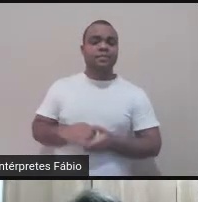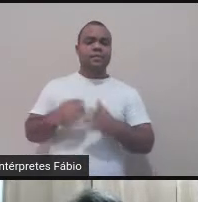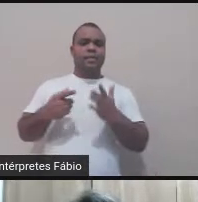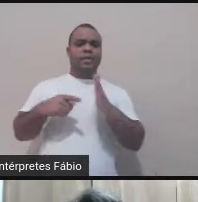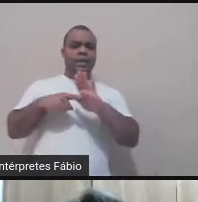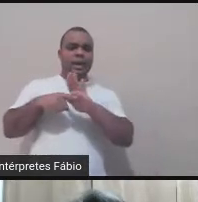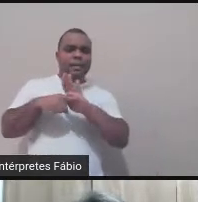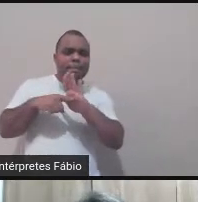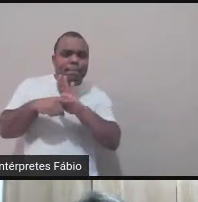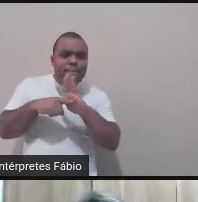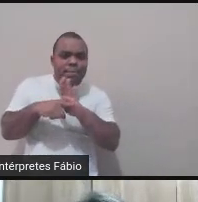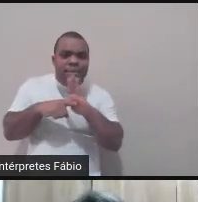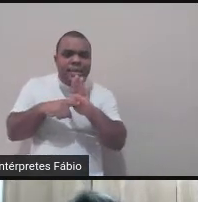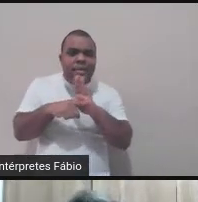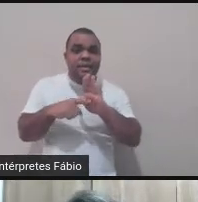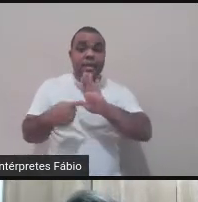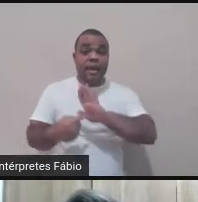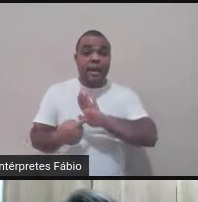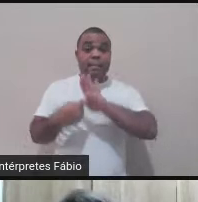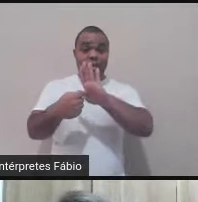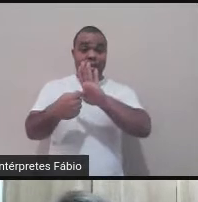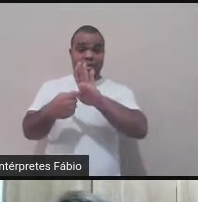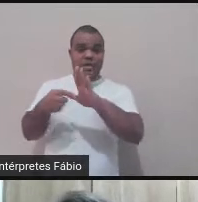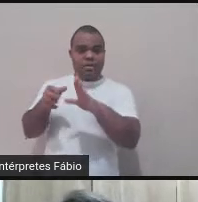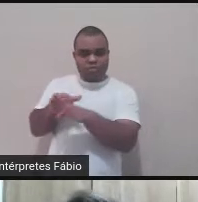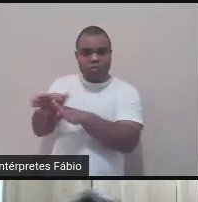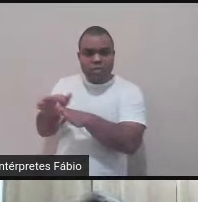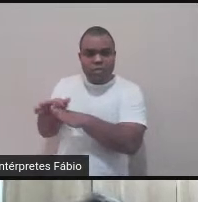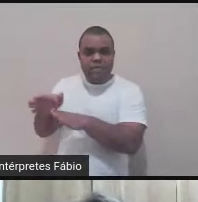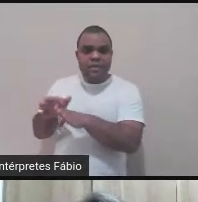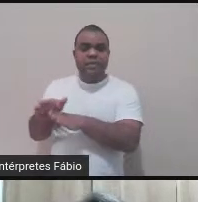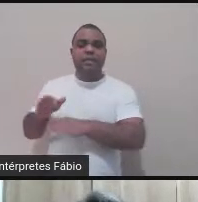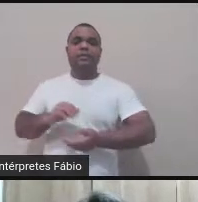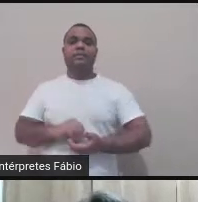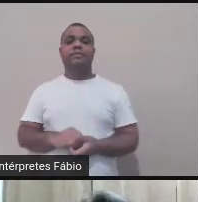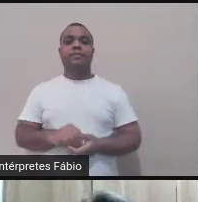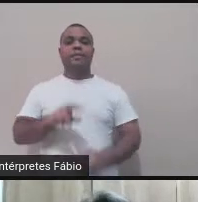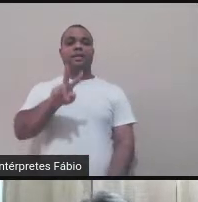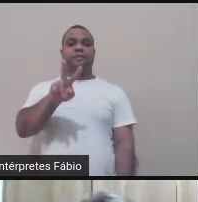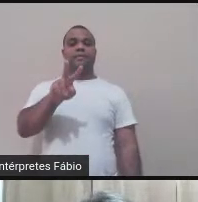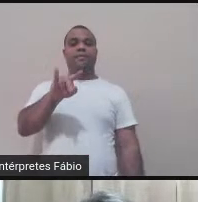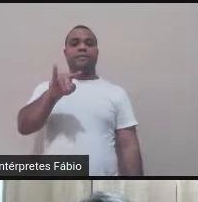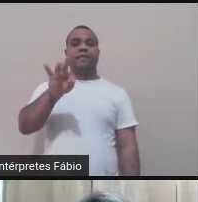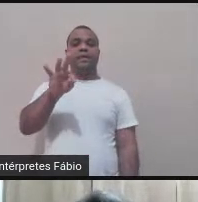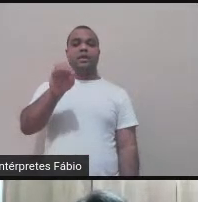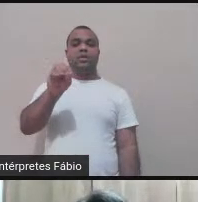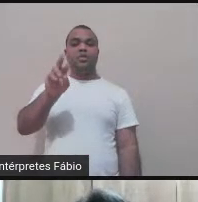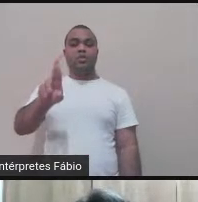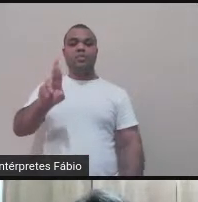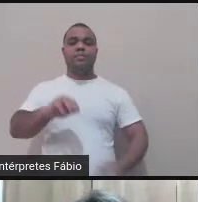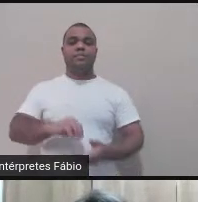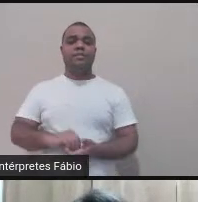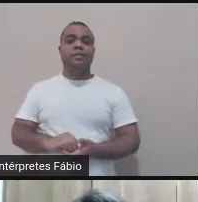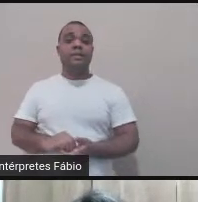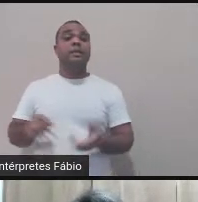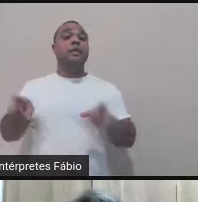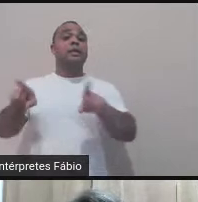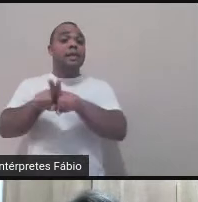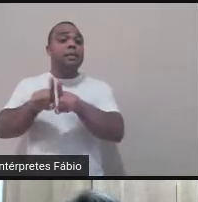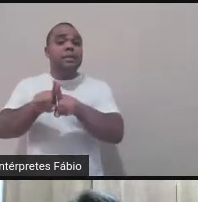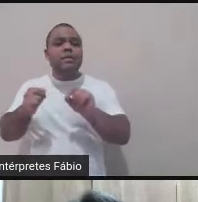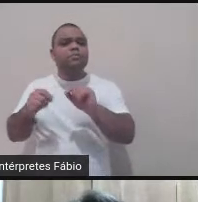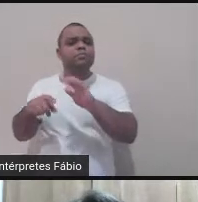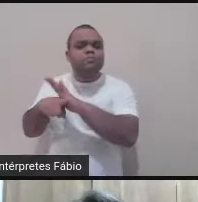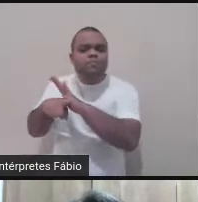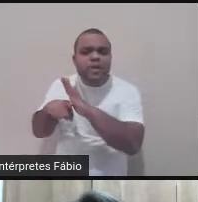pelo Vitor Alves Nogueira, que, assim como a Clara, investiga Shakespeare, mas por um outro viés. Enquanto o Vitor busca